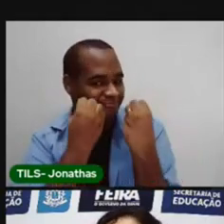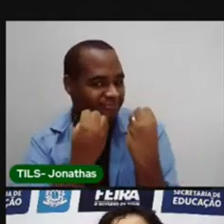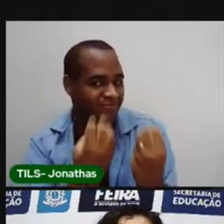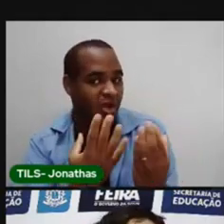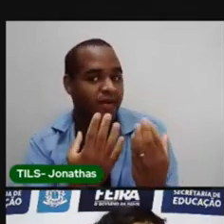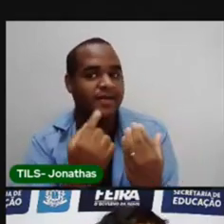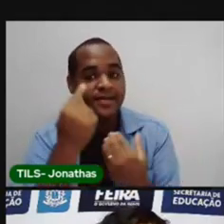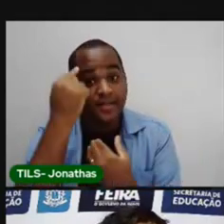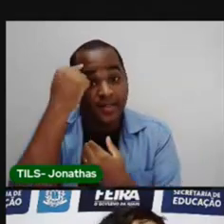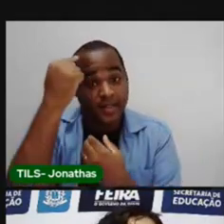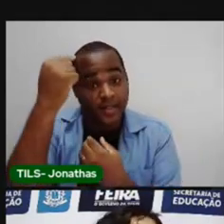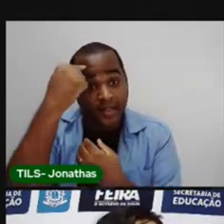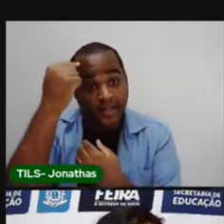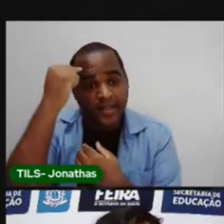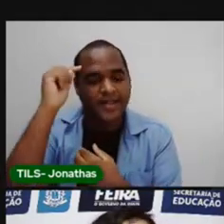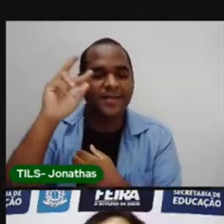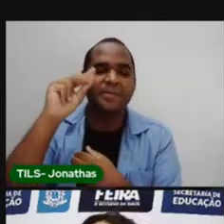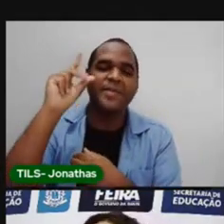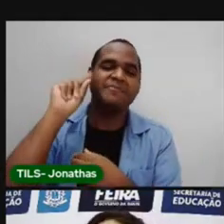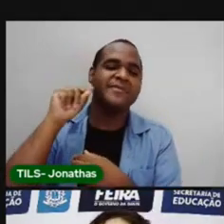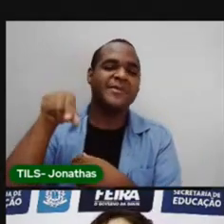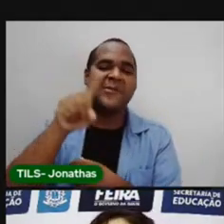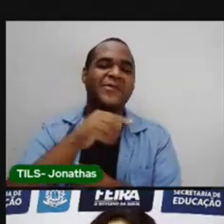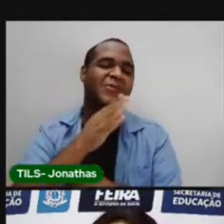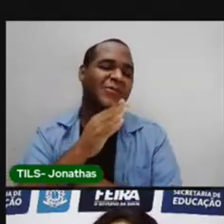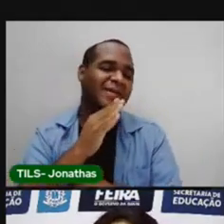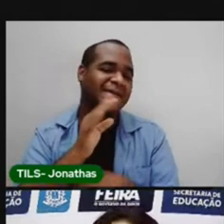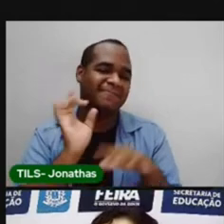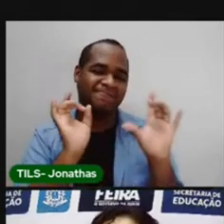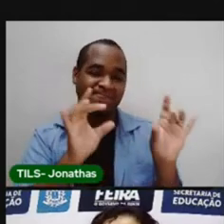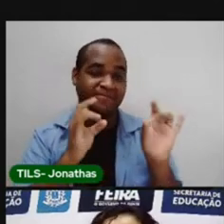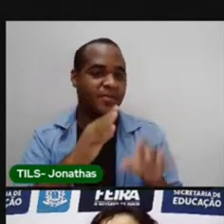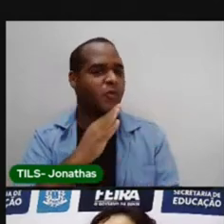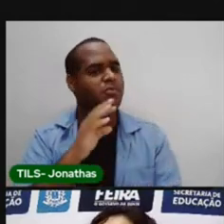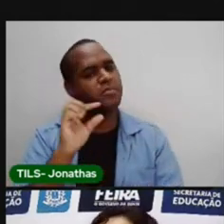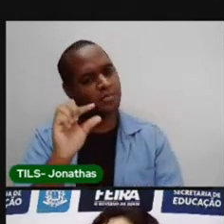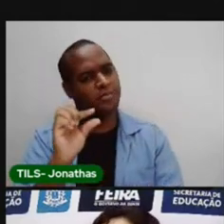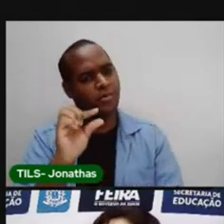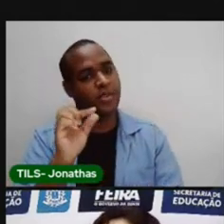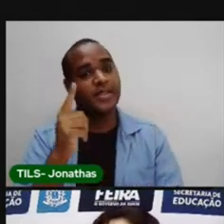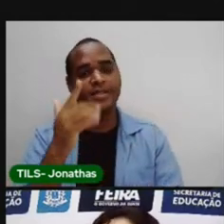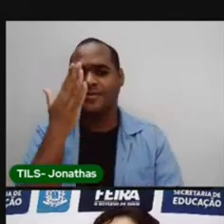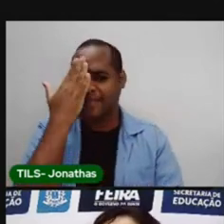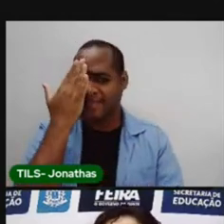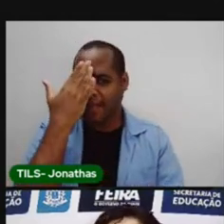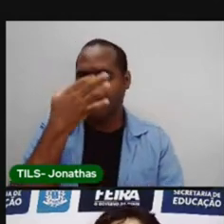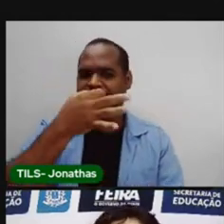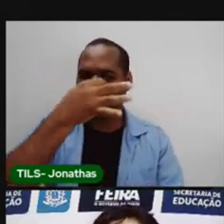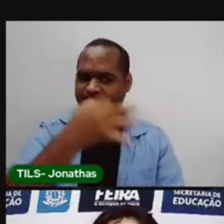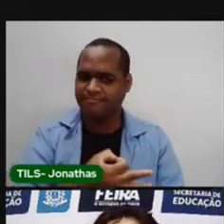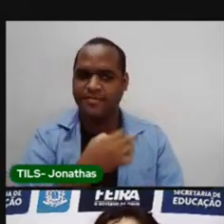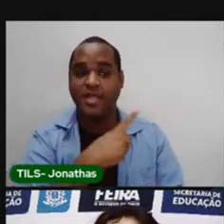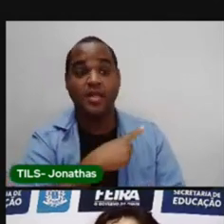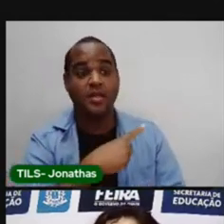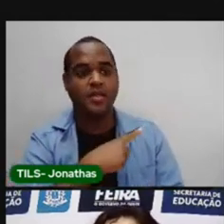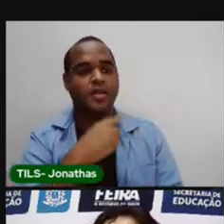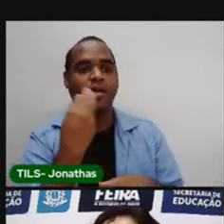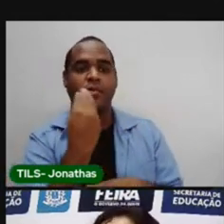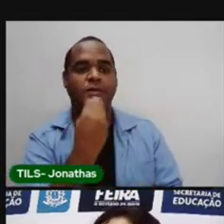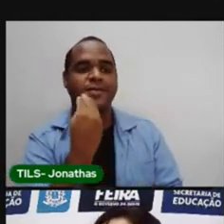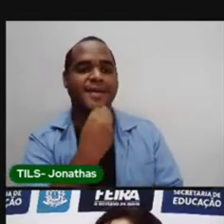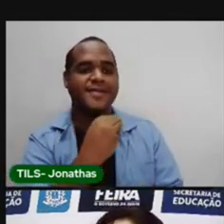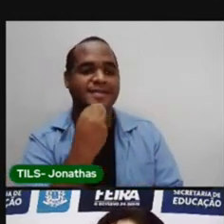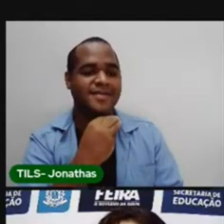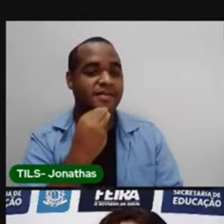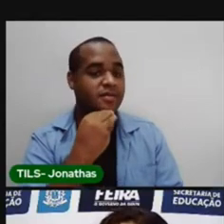Então, a história do tomba me agrada muito. A própria conhece um pouquinho o som. E eu tenho sempre a oportunidade de conversar com pessoas